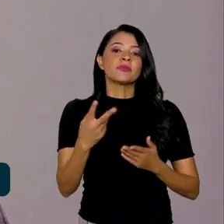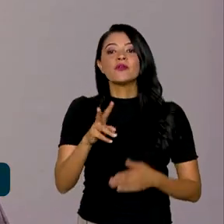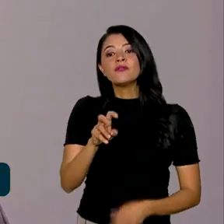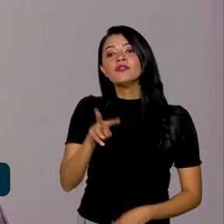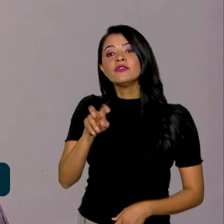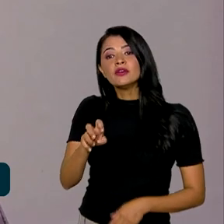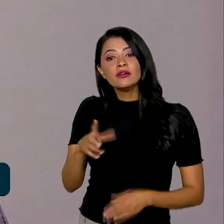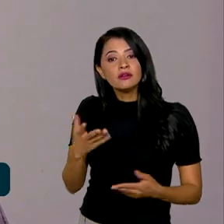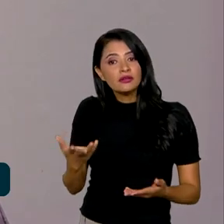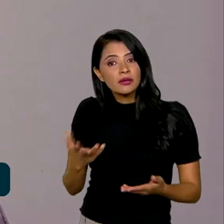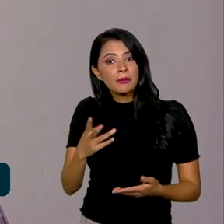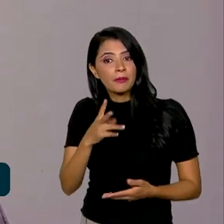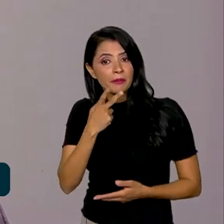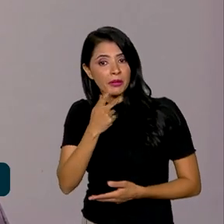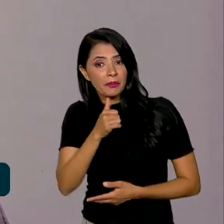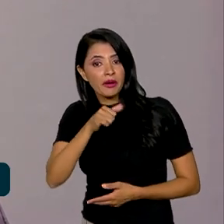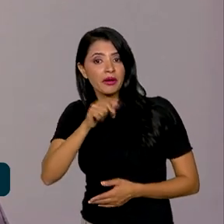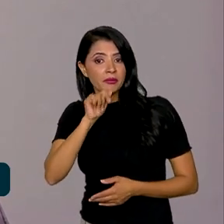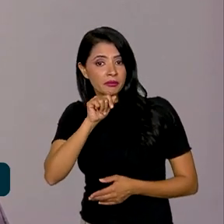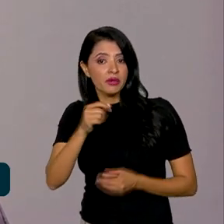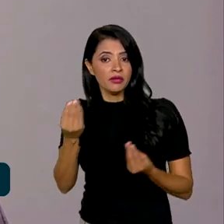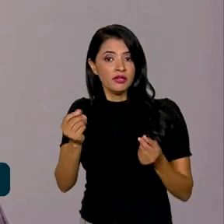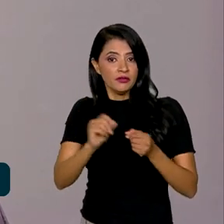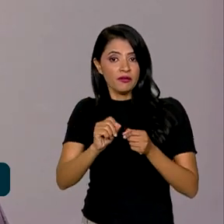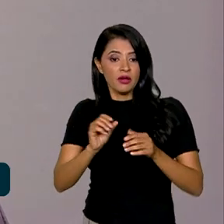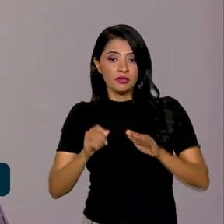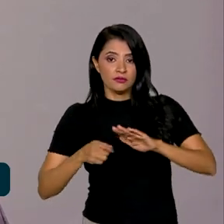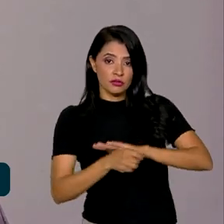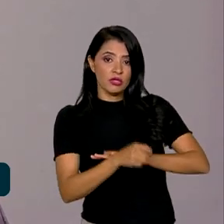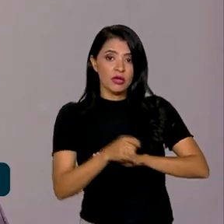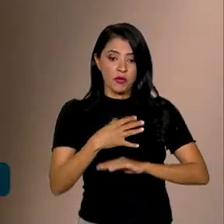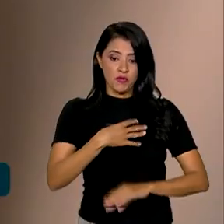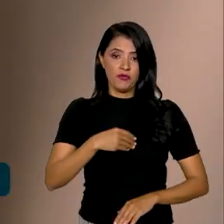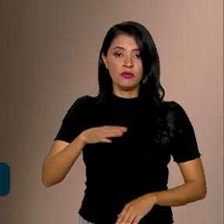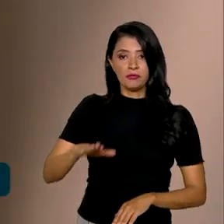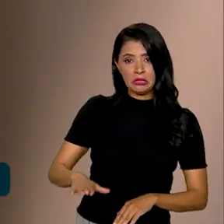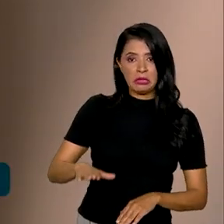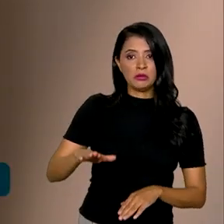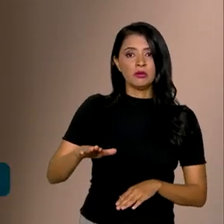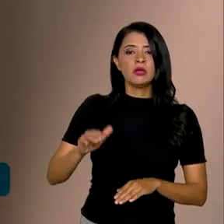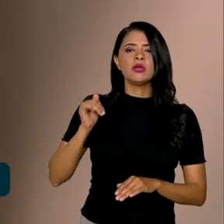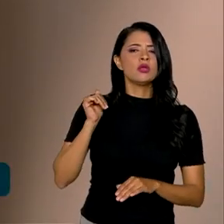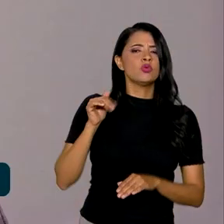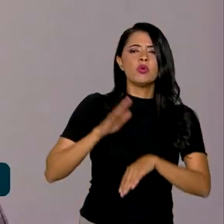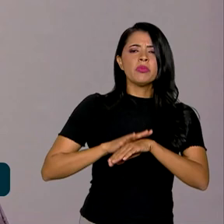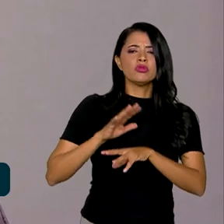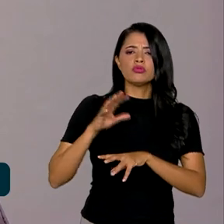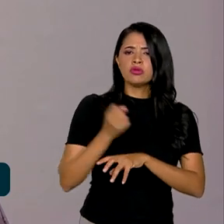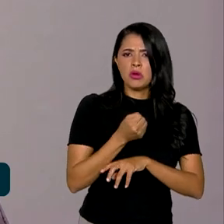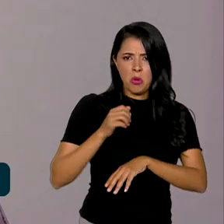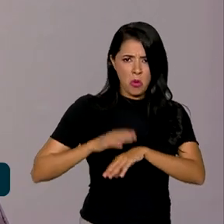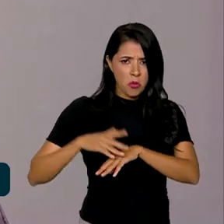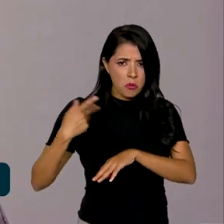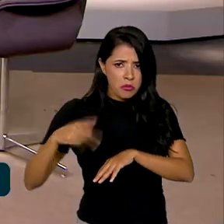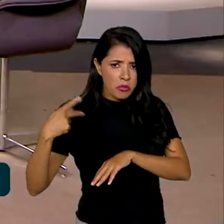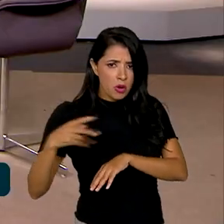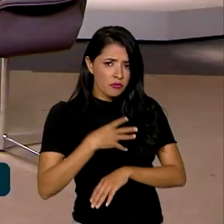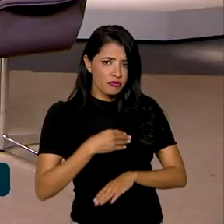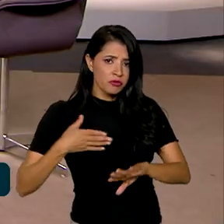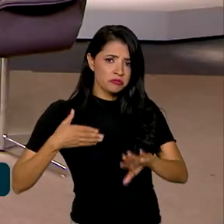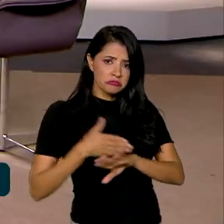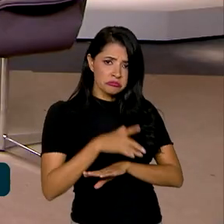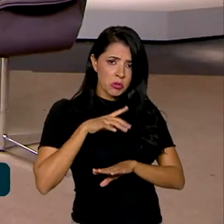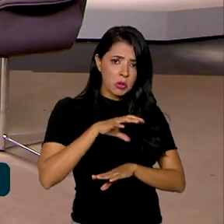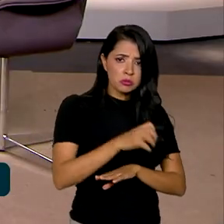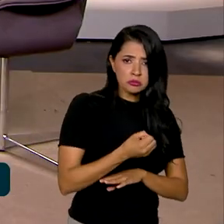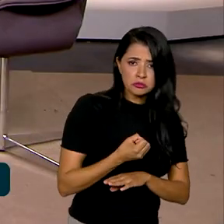fazem esse investimento para os filhos pequenos. Na hora do resgate, o próprio filho pode acessar esse